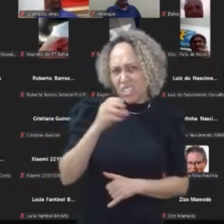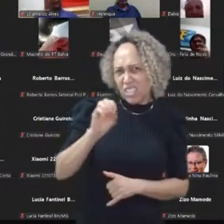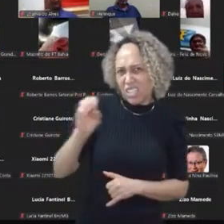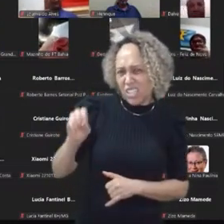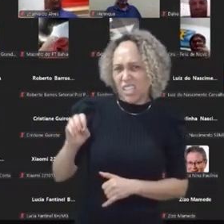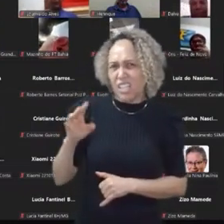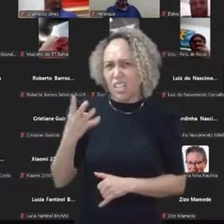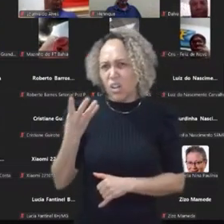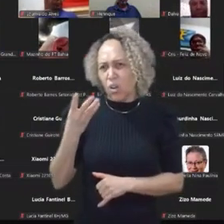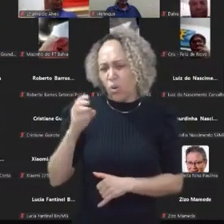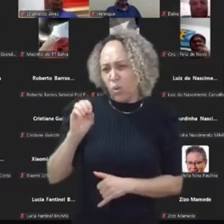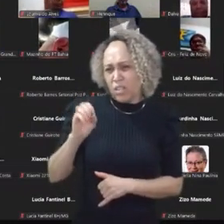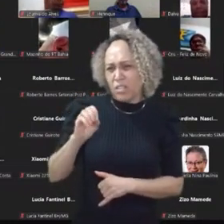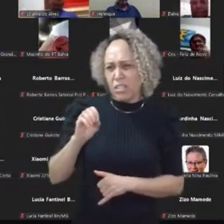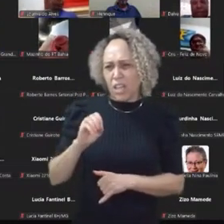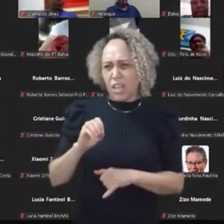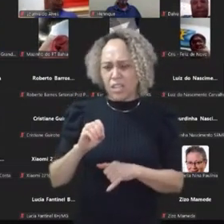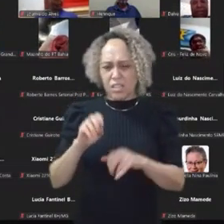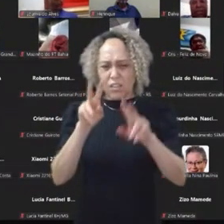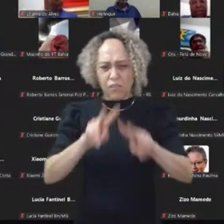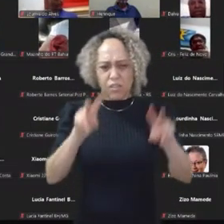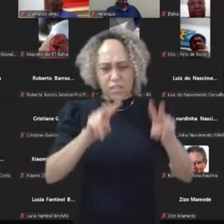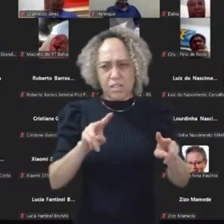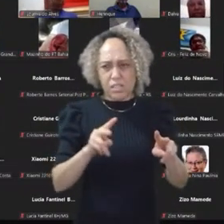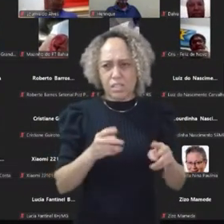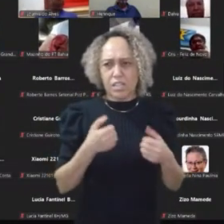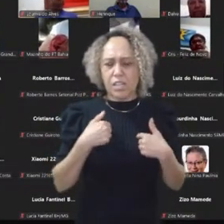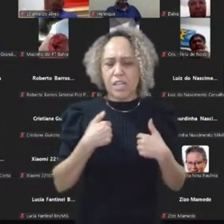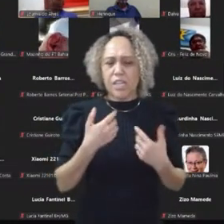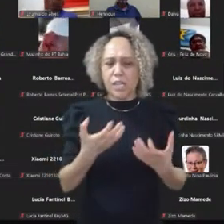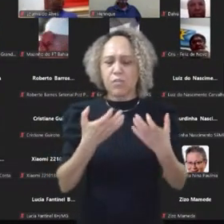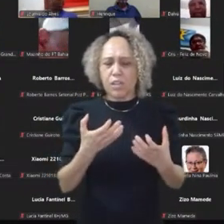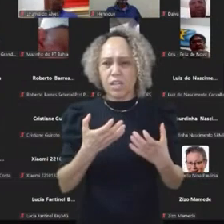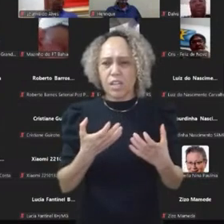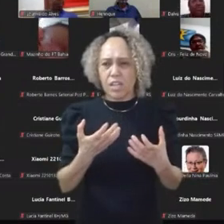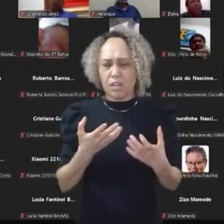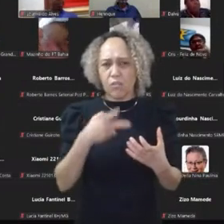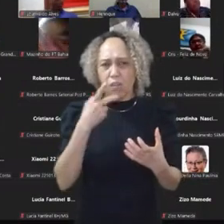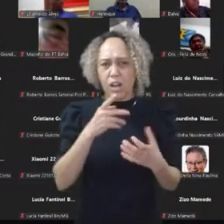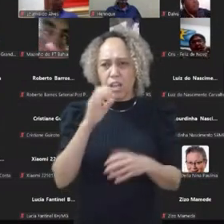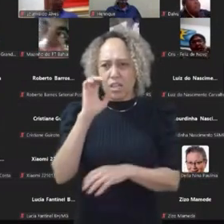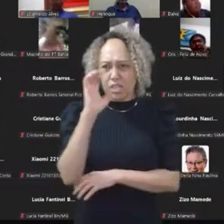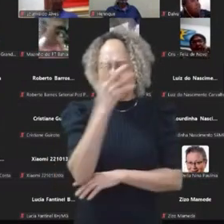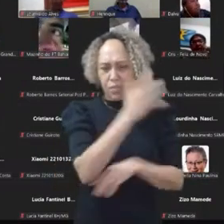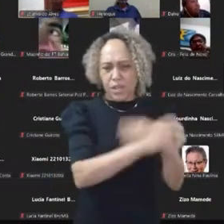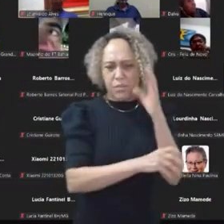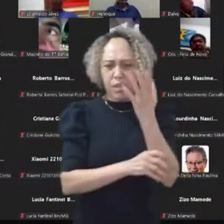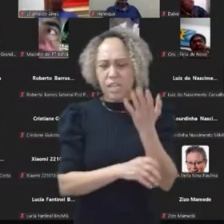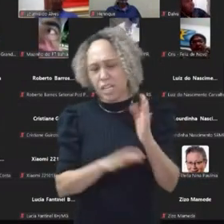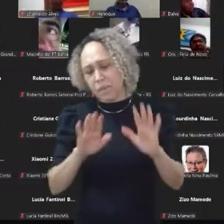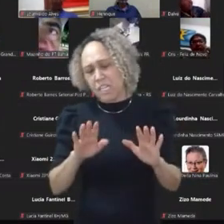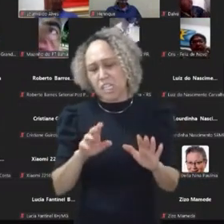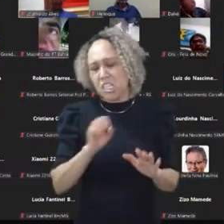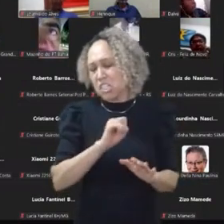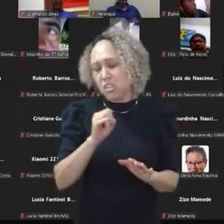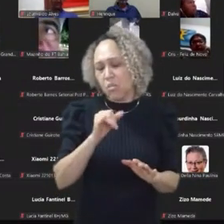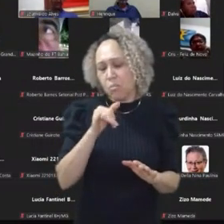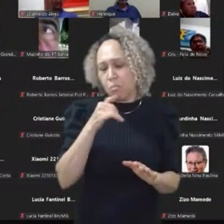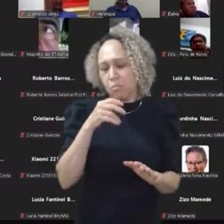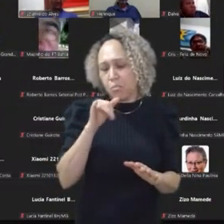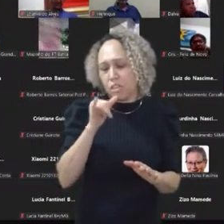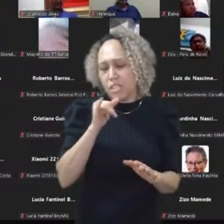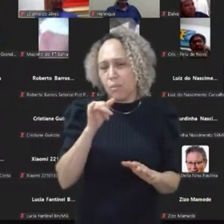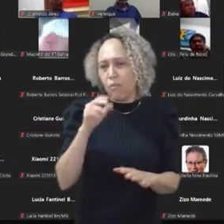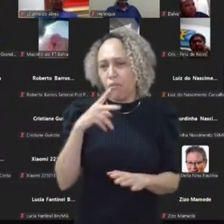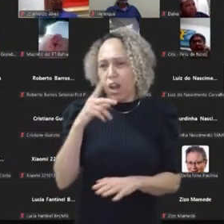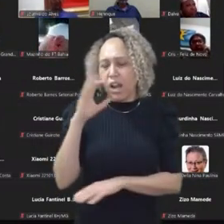eu quero falar no vídeo sobre meio ambiente, por exemplo, mas eu sei que se eu colocar ali, olha gente, meio ambiente, alguma coisa, ninguém vai clicar, se ninguém